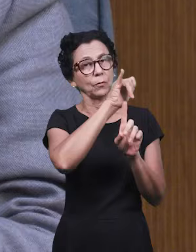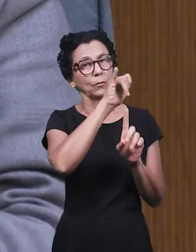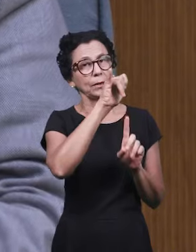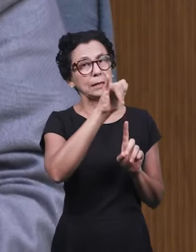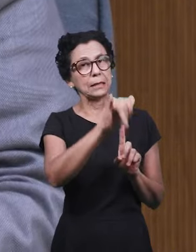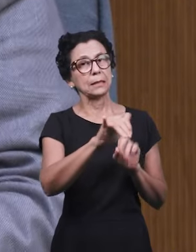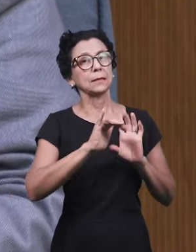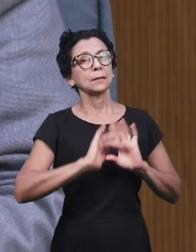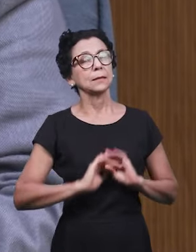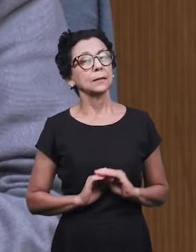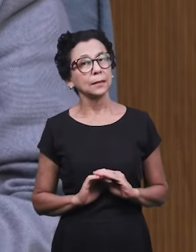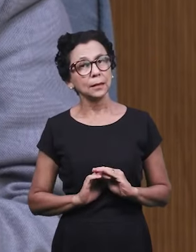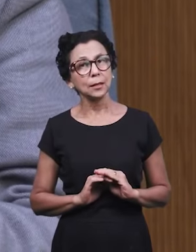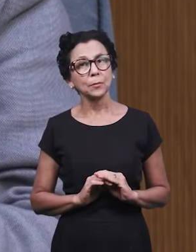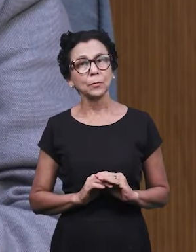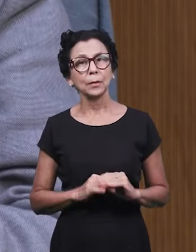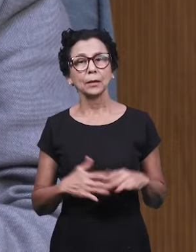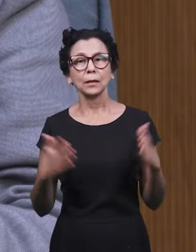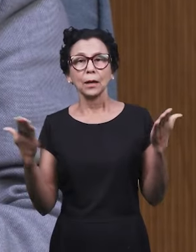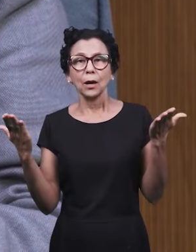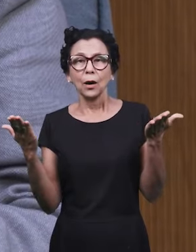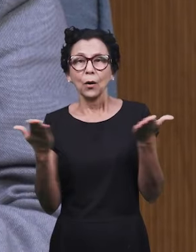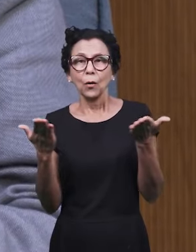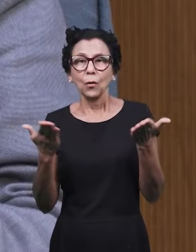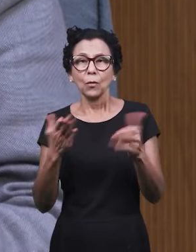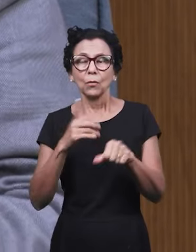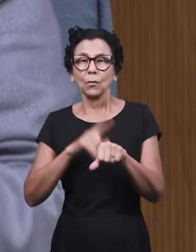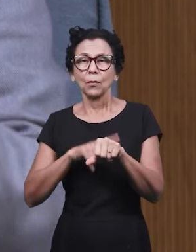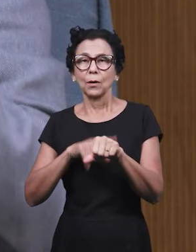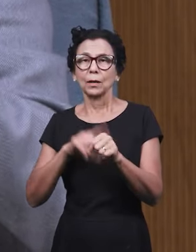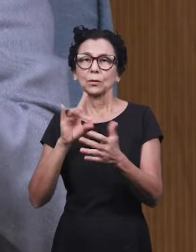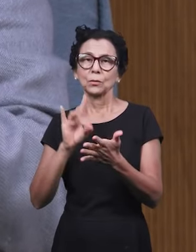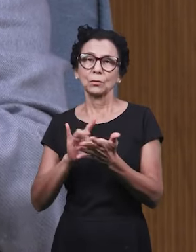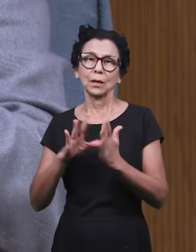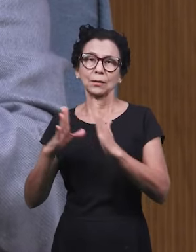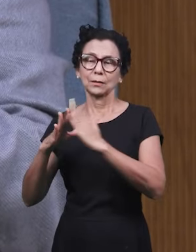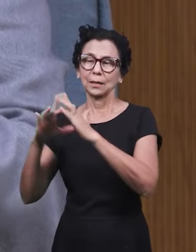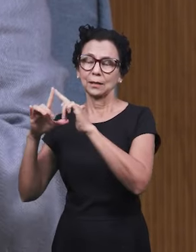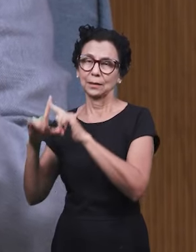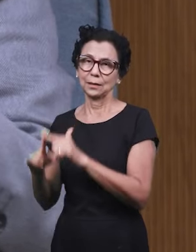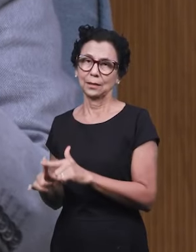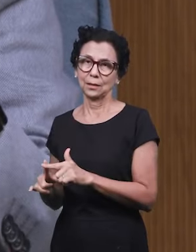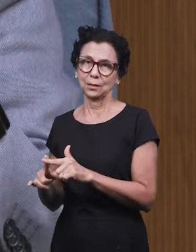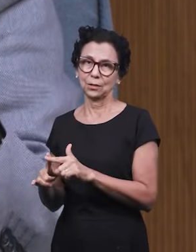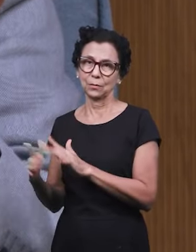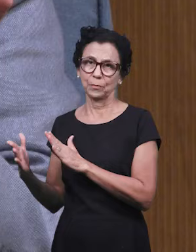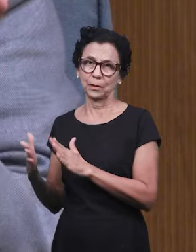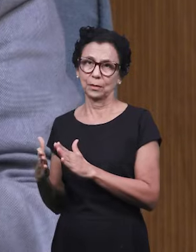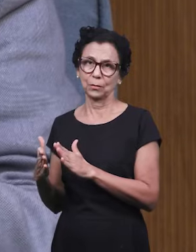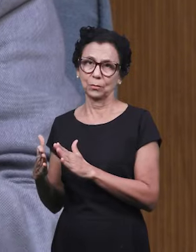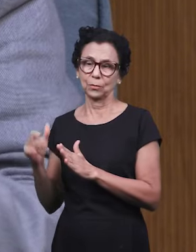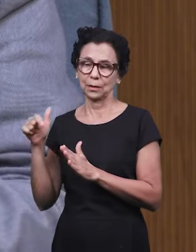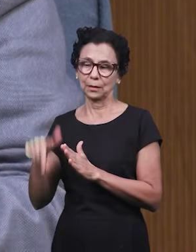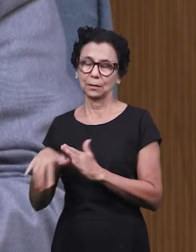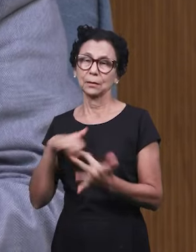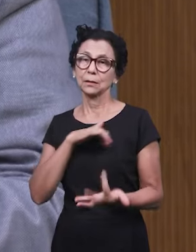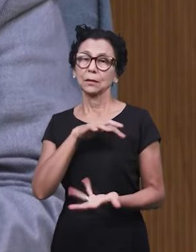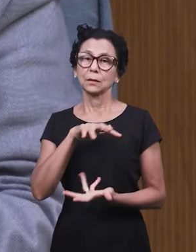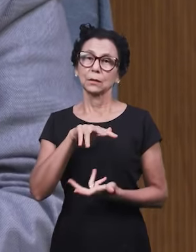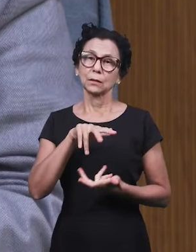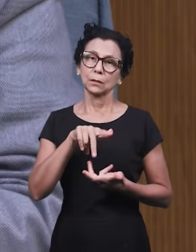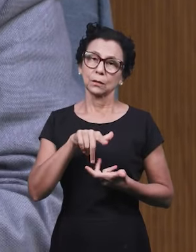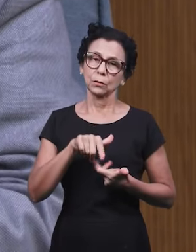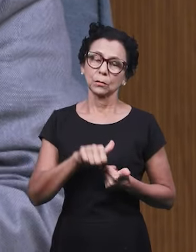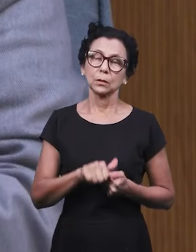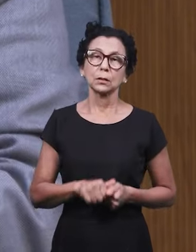ênfase muito maior, para os dias finais da igreja aqui neste mundo. Quando